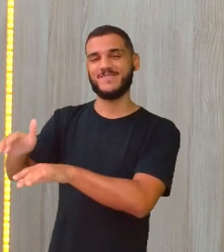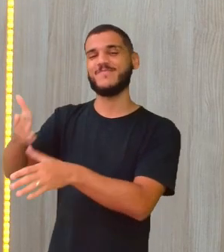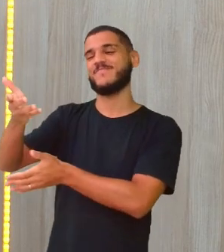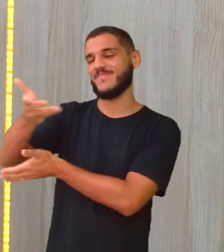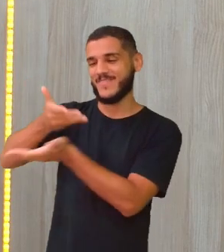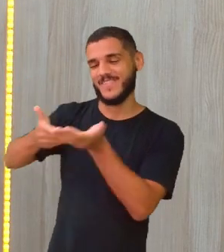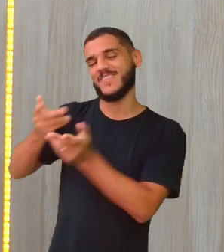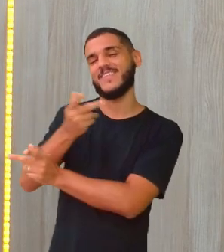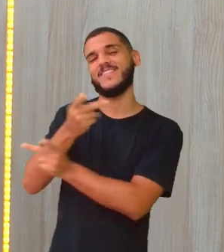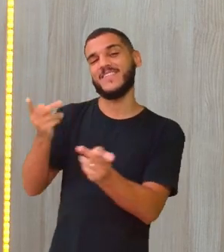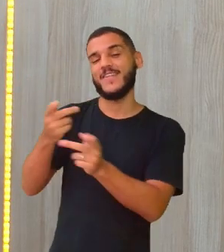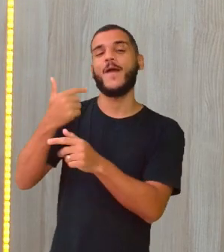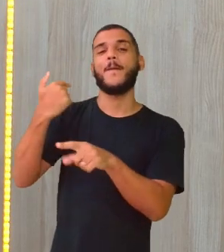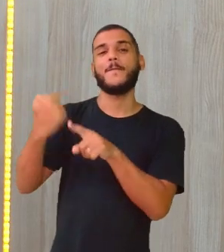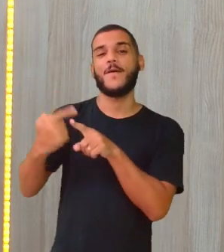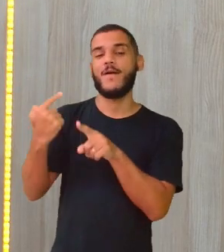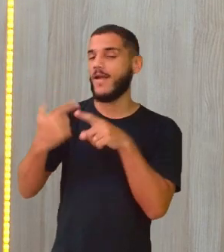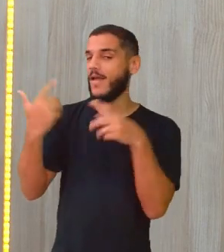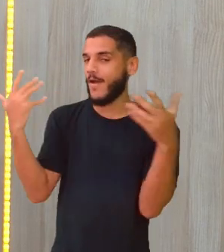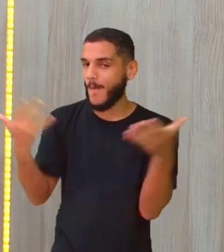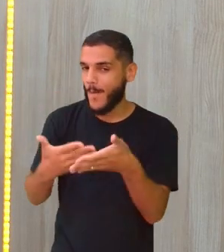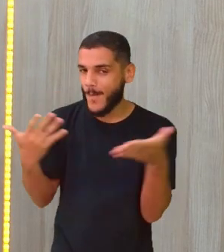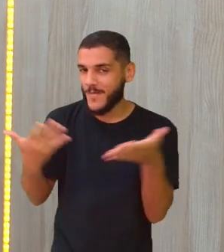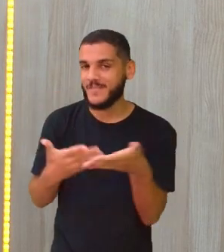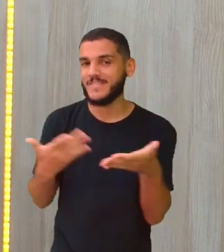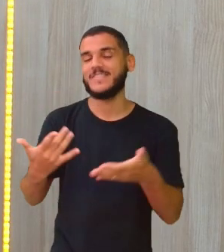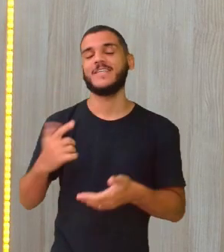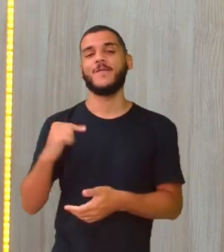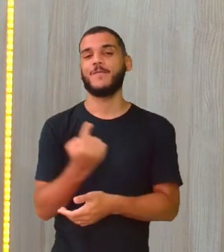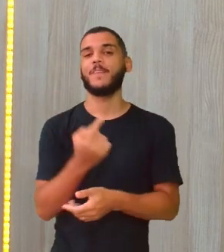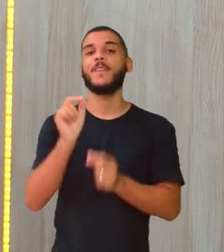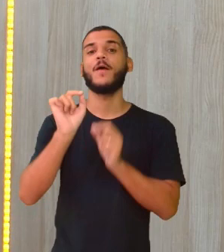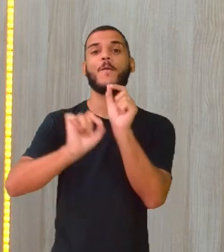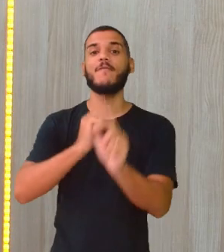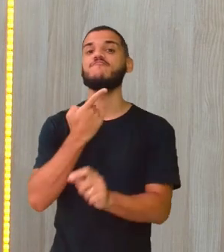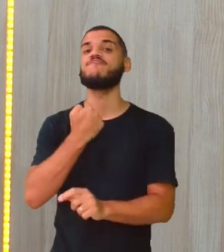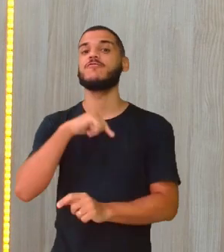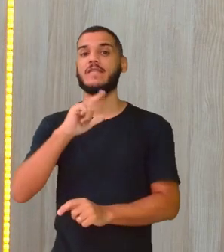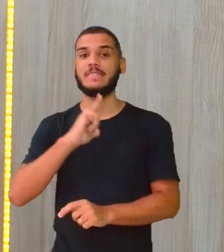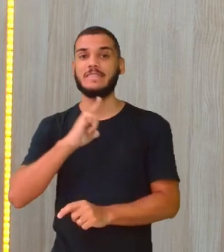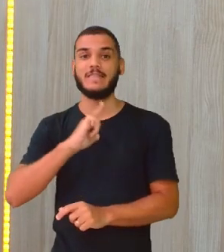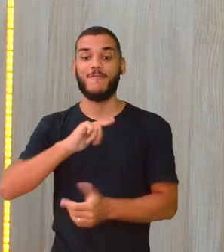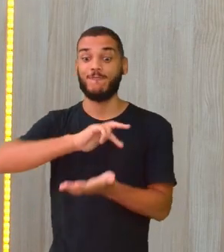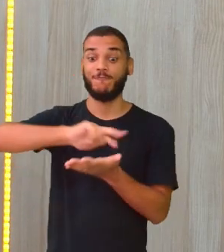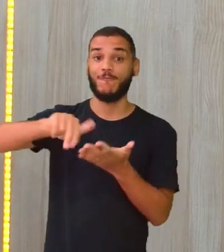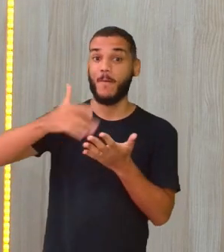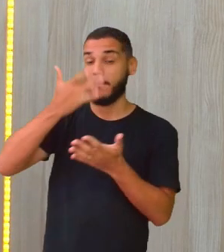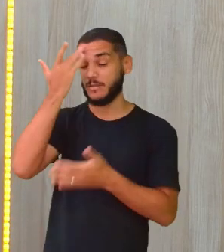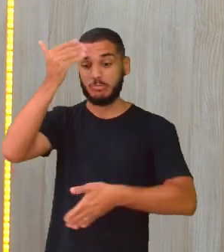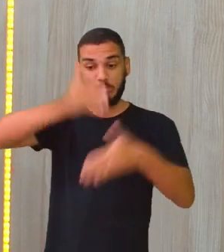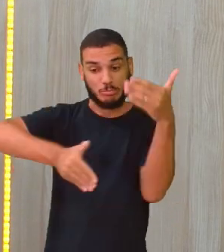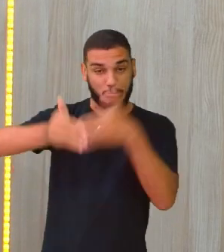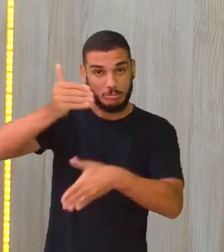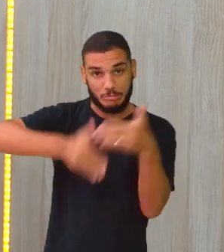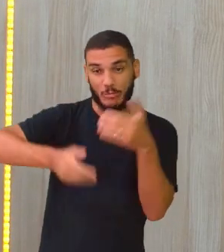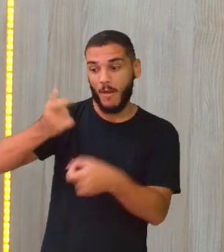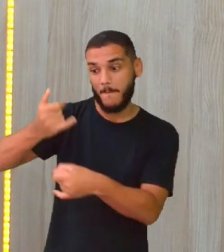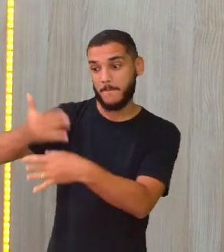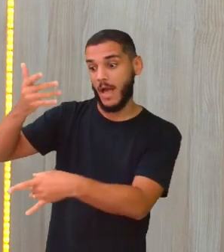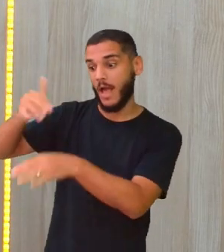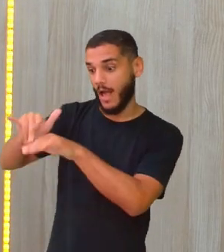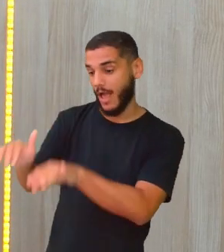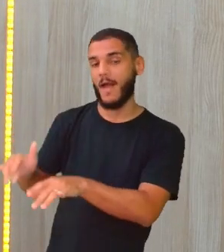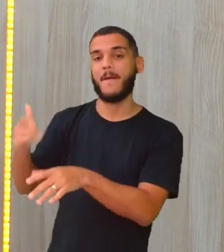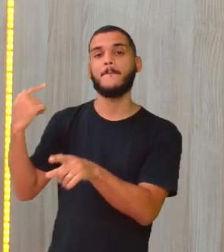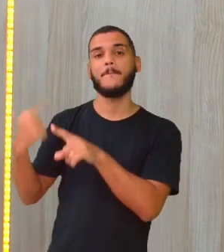no chat. Porque hoje, olha, a gente quer aqui bombar nesse chat, viu? Porque é importante. A gente já está indo a